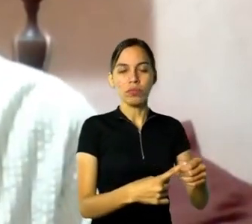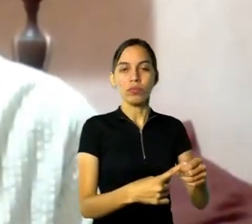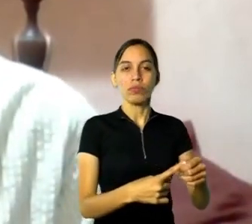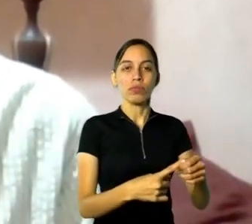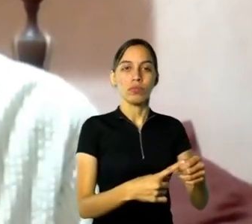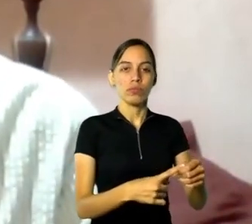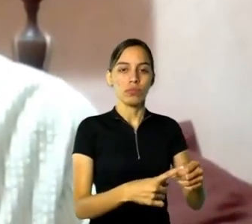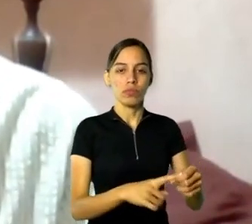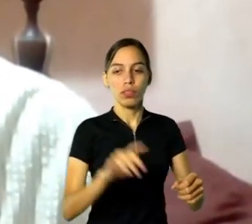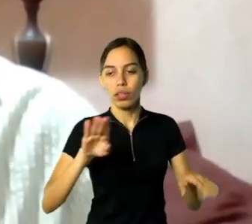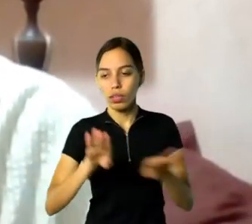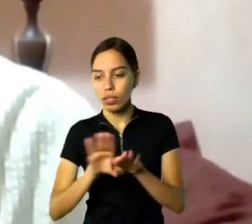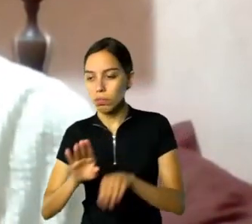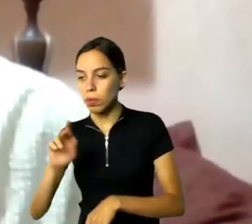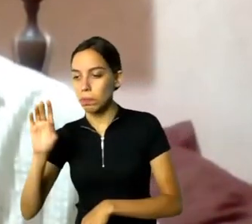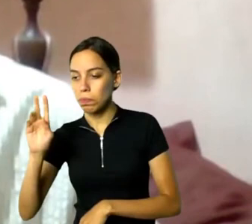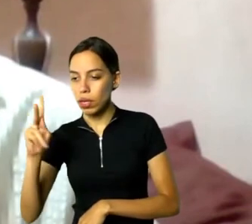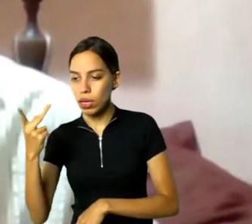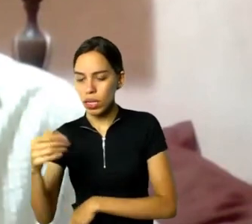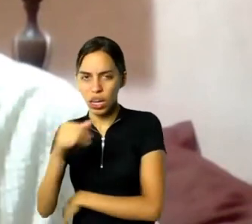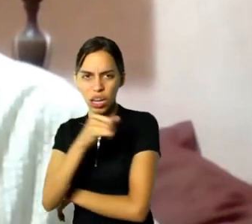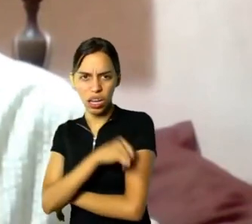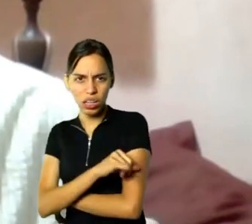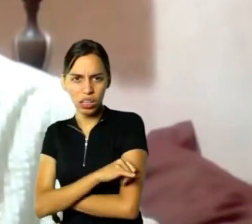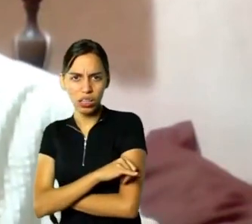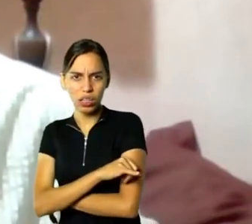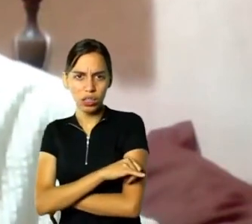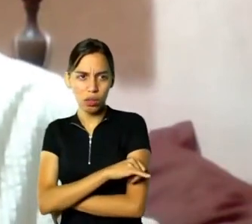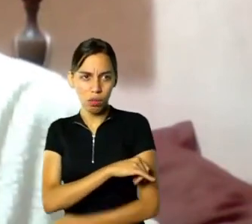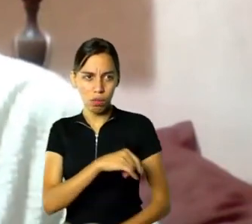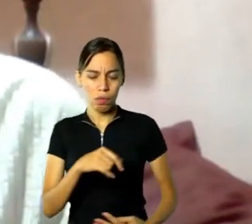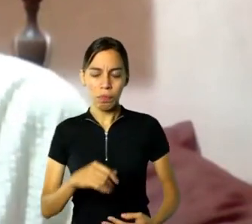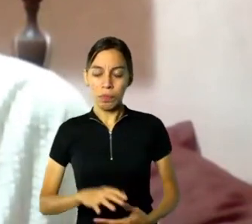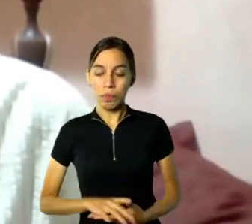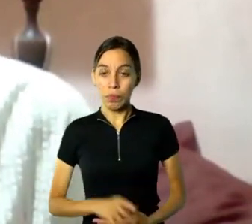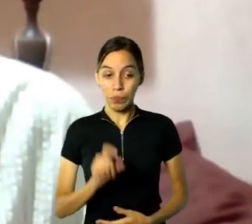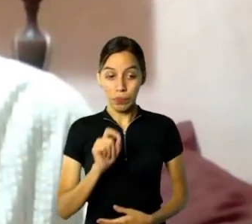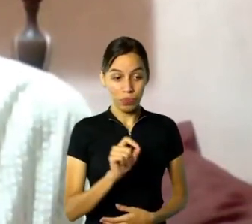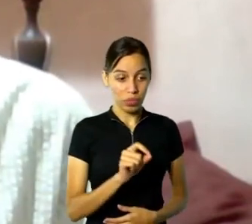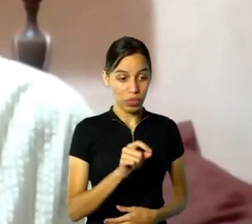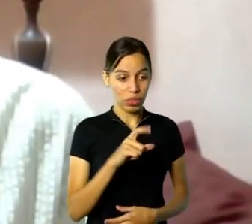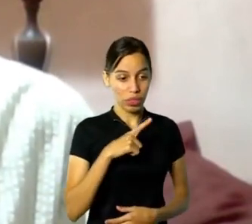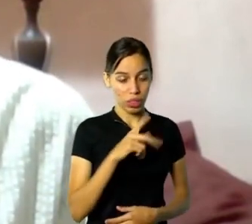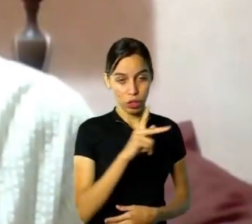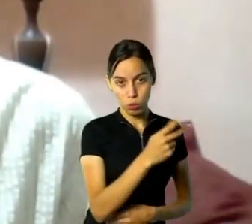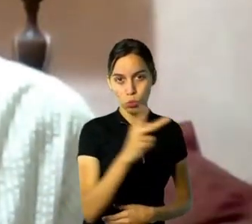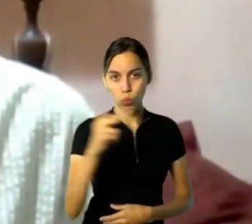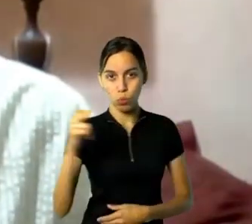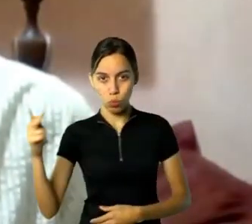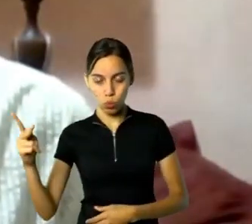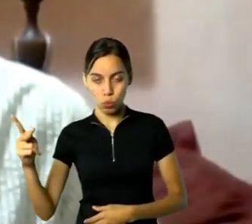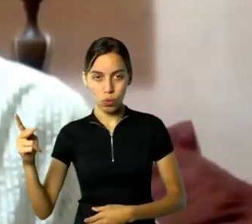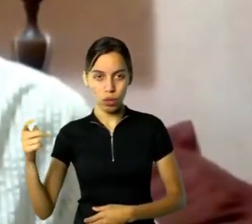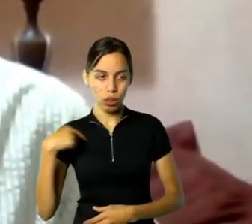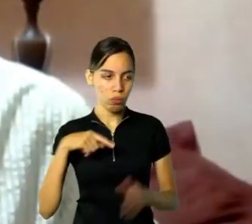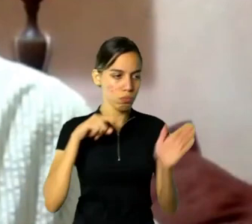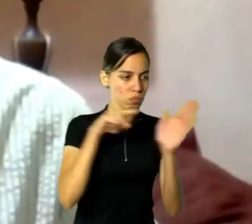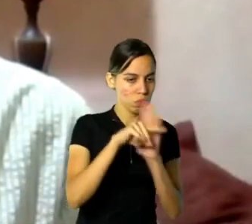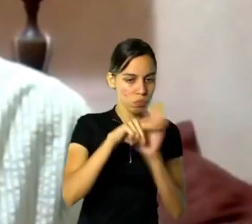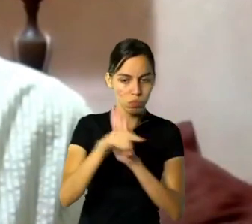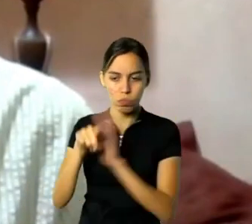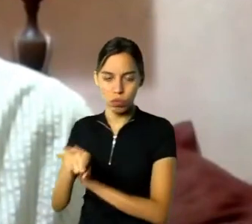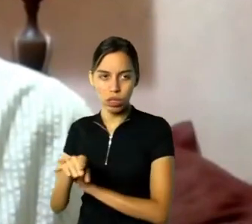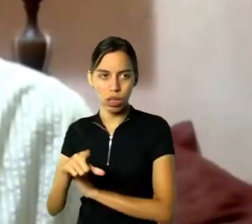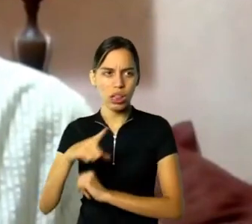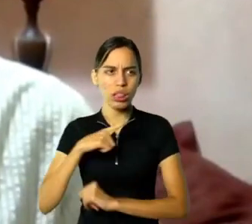Belo Horizonte, e Rio de Janeiro, são as histórias que eu cito, e quem foi a minha orientadora, foi a